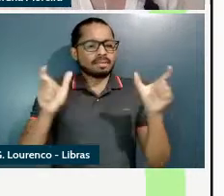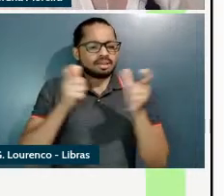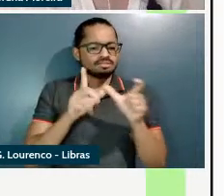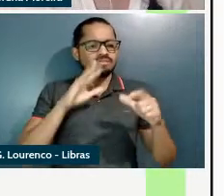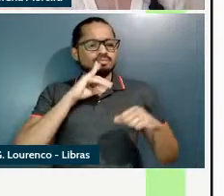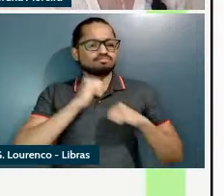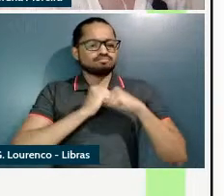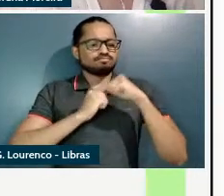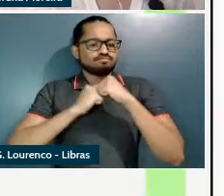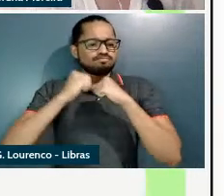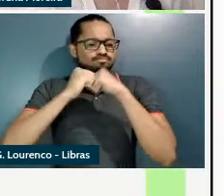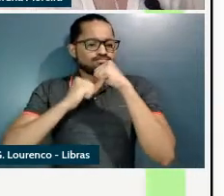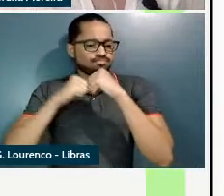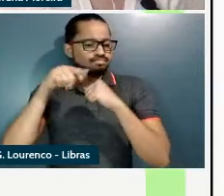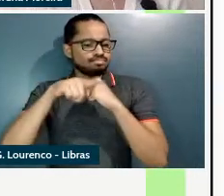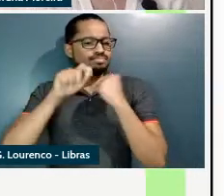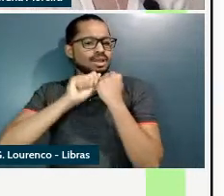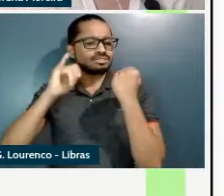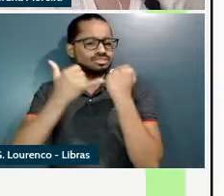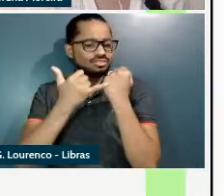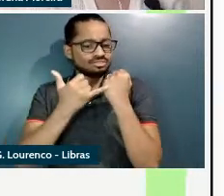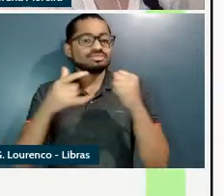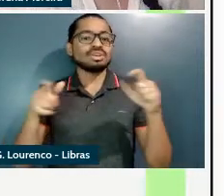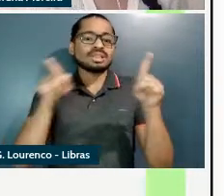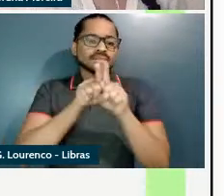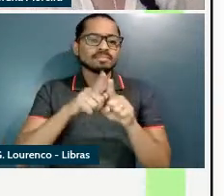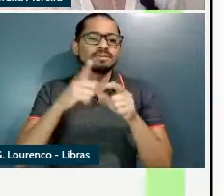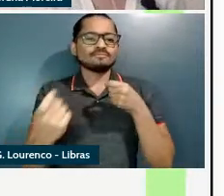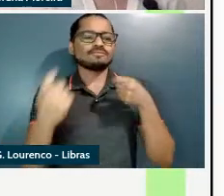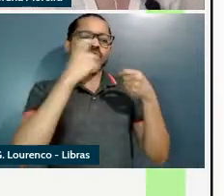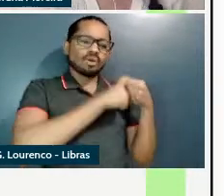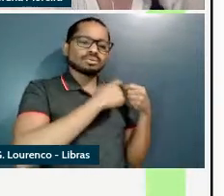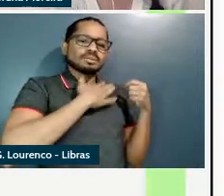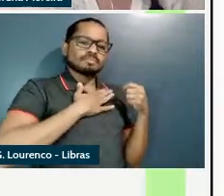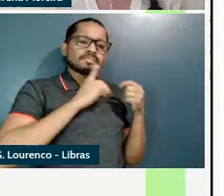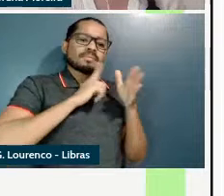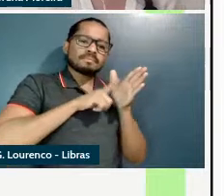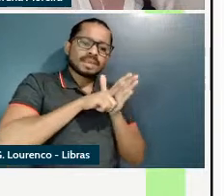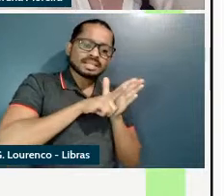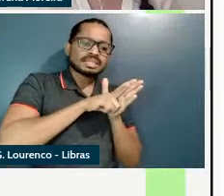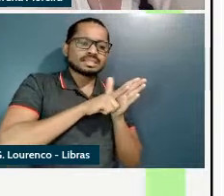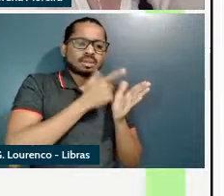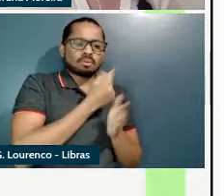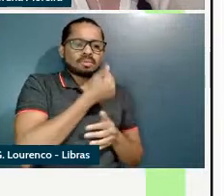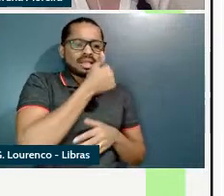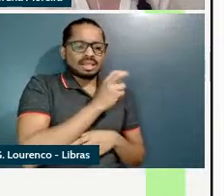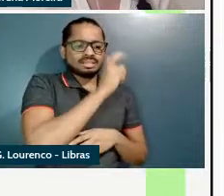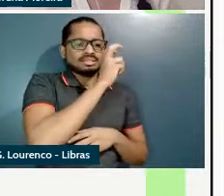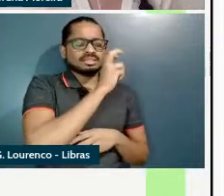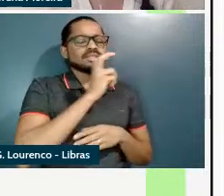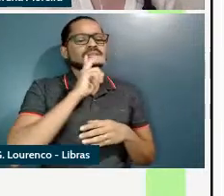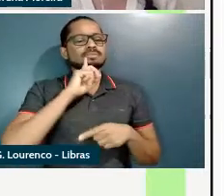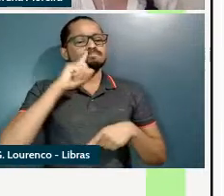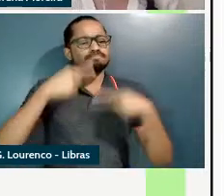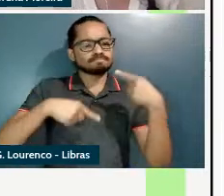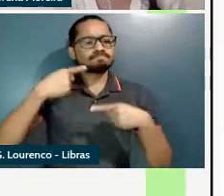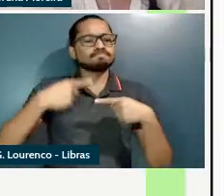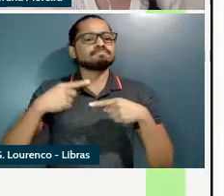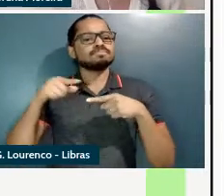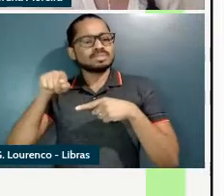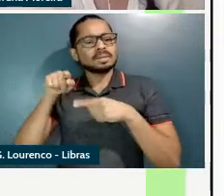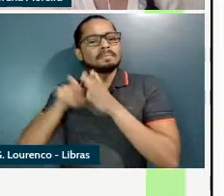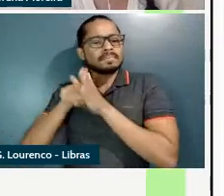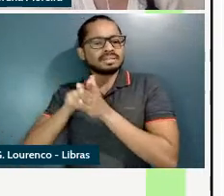e retomar o meu trabalho de 2015 para discutir um trabalho recente de resenha de hash sobre esses adjetivos no